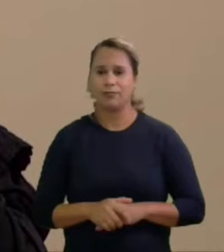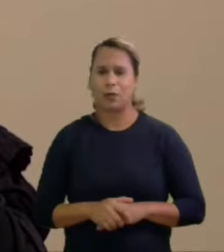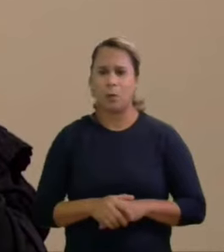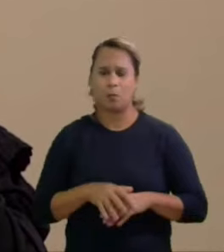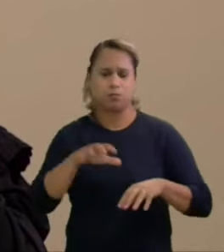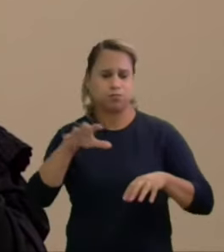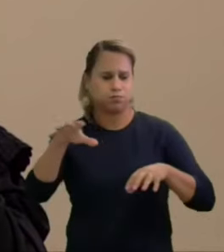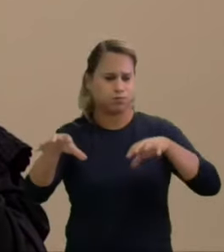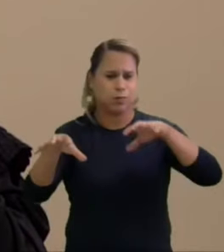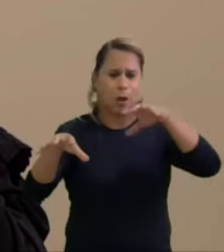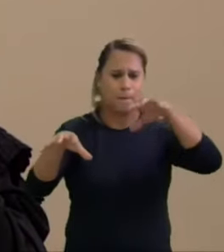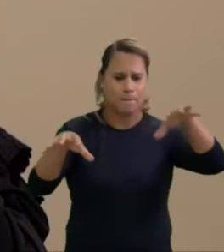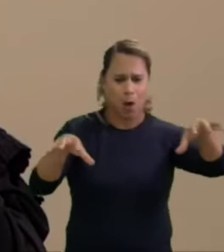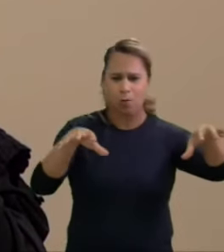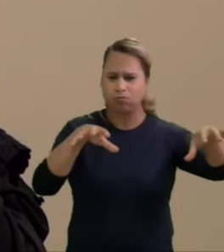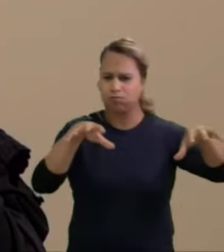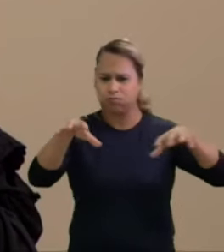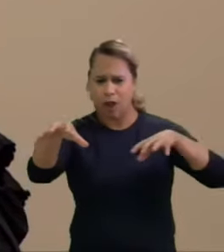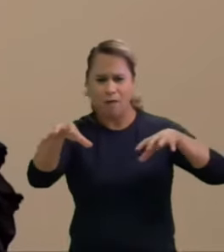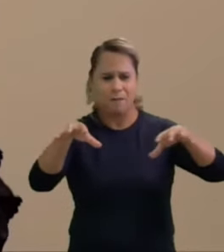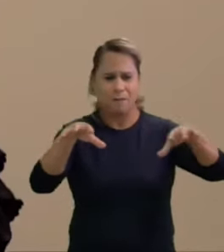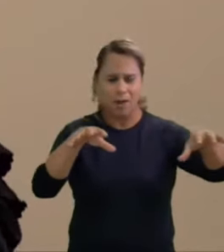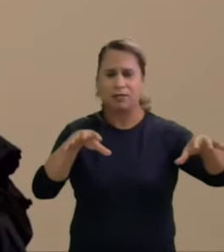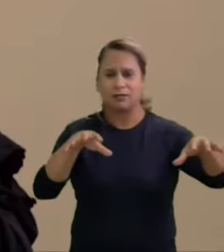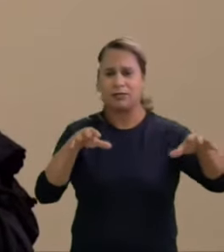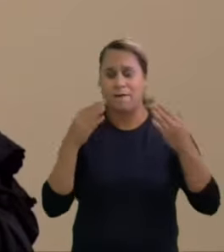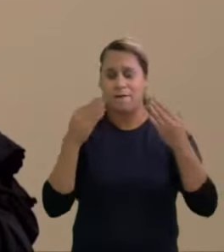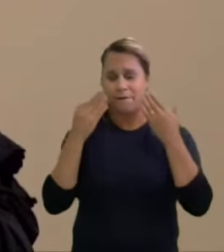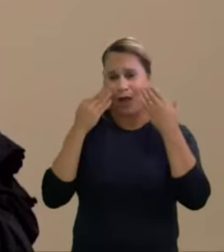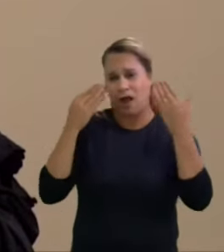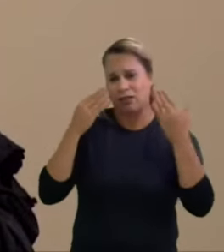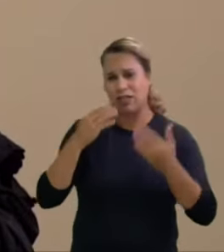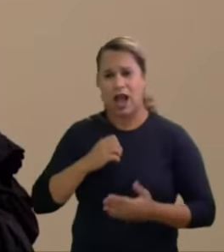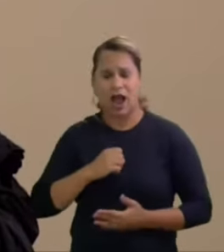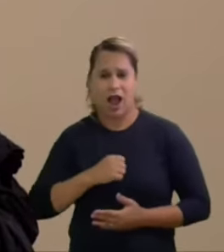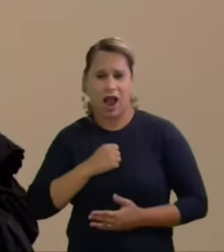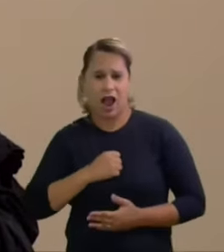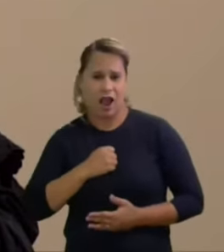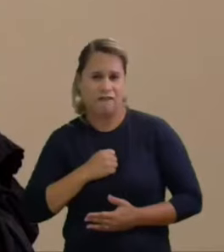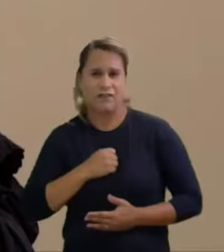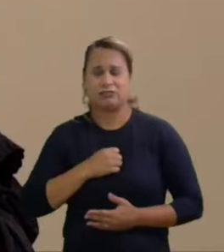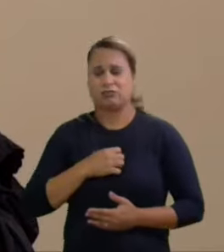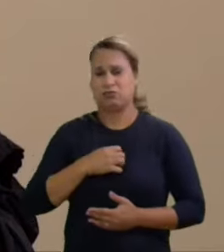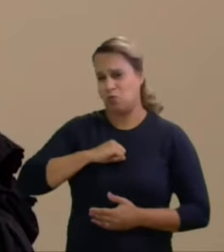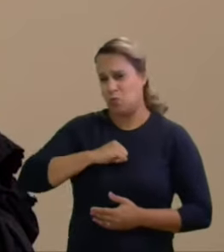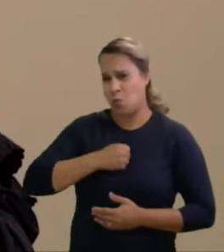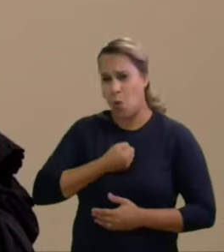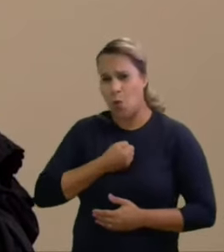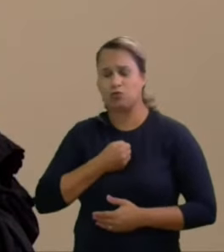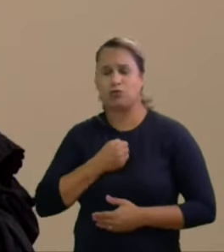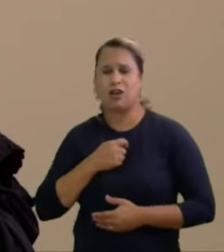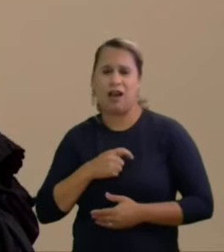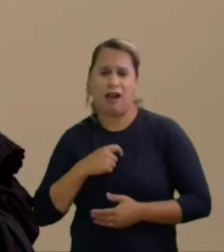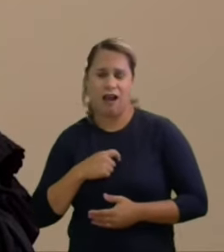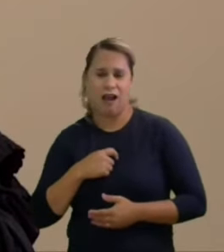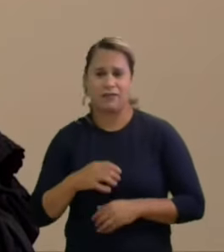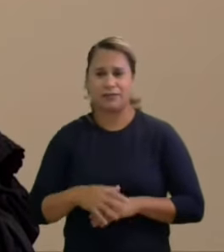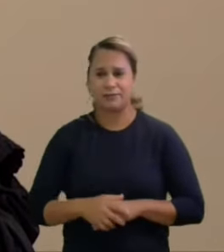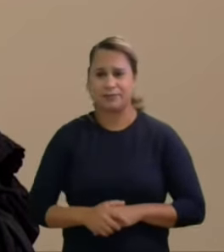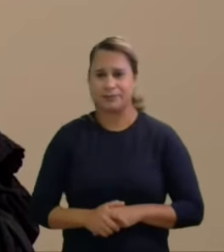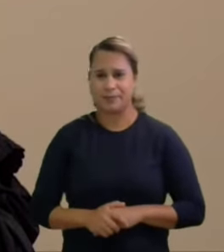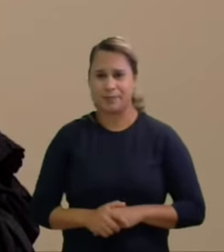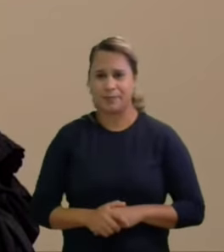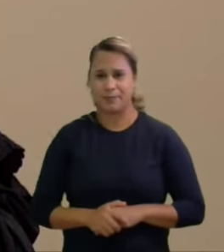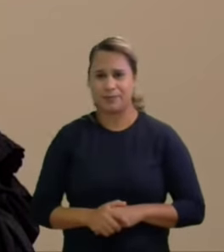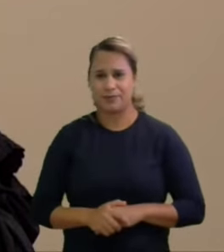porque há muita manifestação de raiva em relação a ele uma emocionalidade altíssima que jamais poderia ser